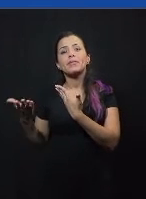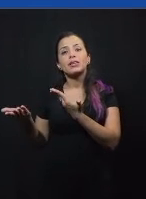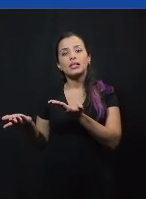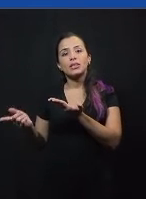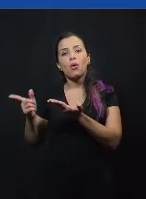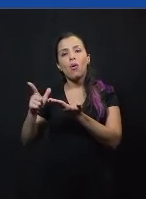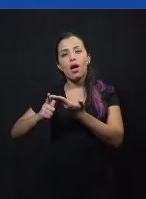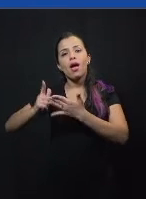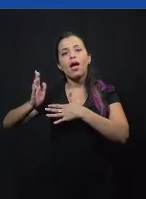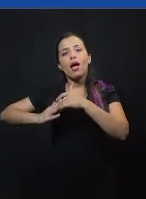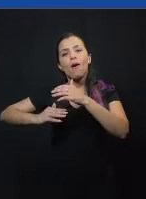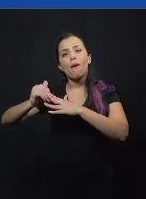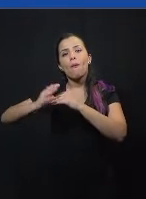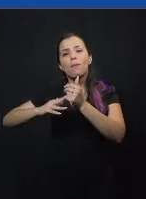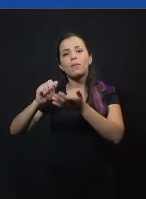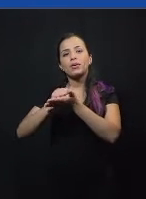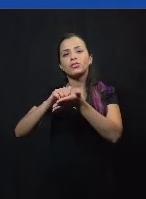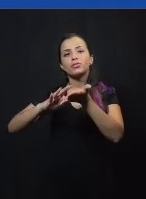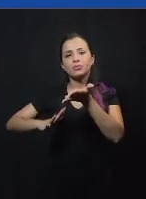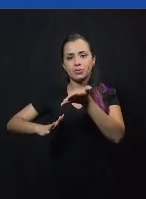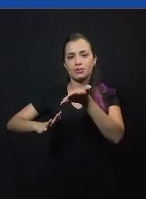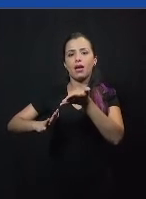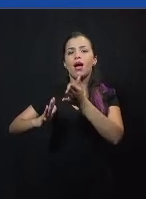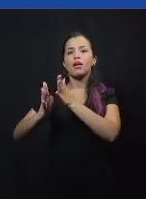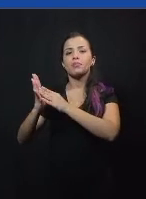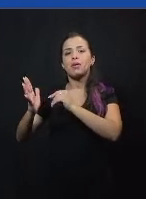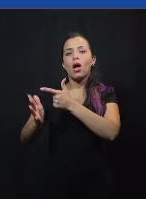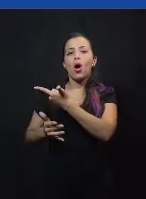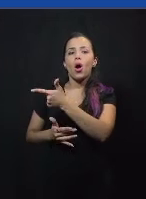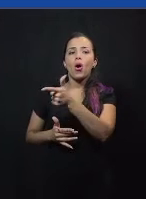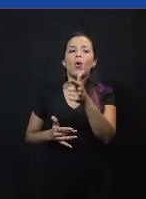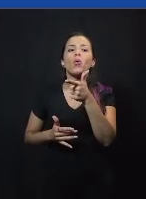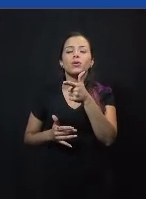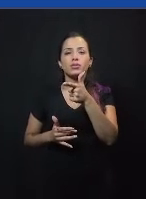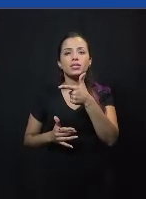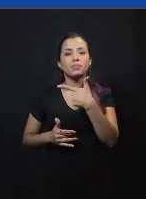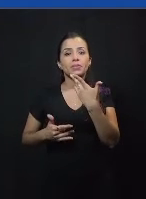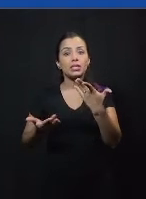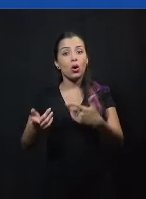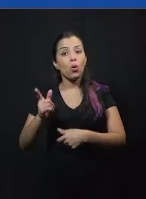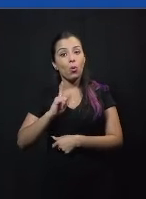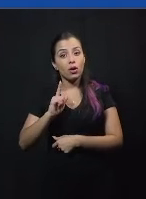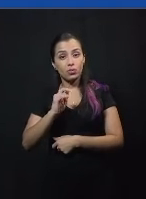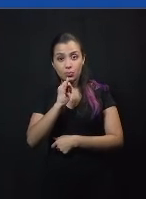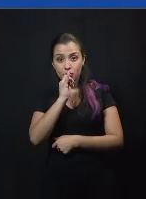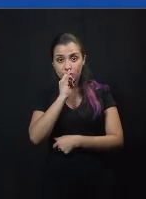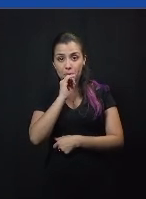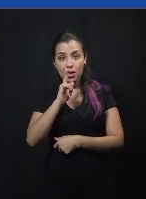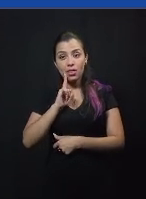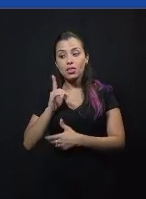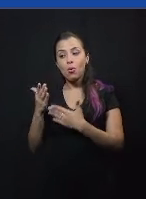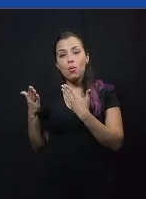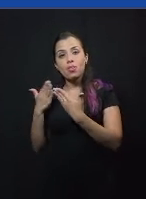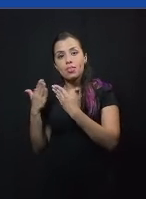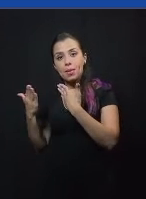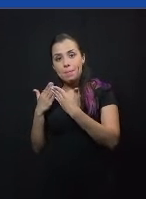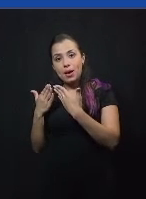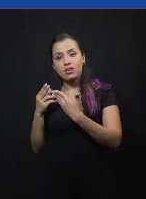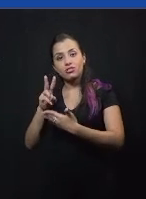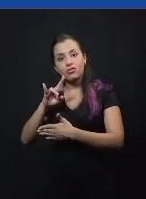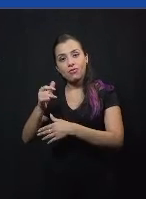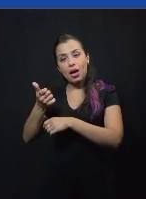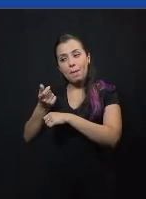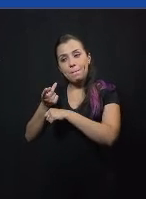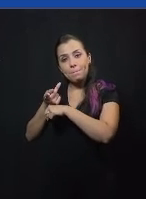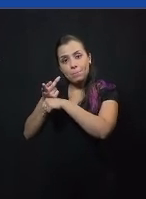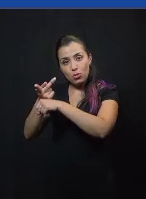exercício para outras habilidades. Então, por exemplo, ao se preparar para o debate, ao buscar por informações para estruturar